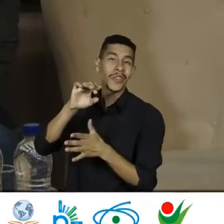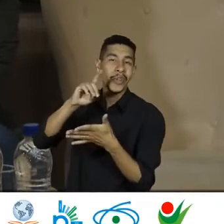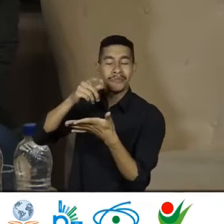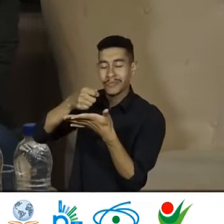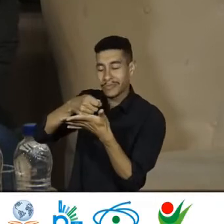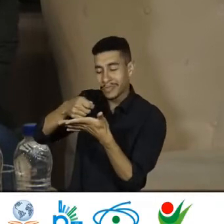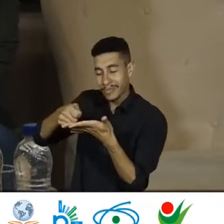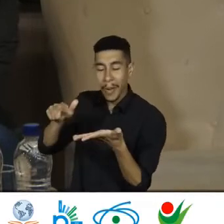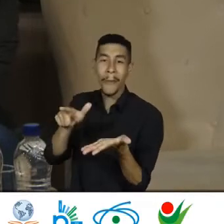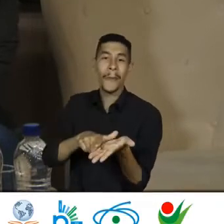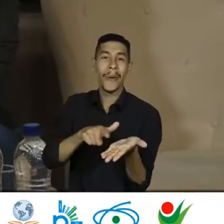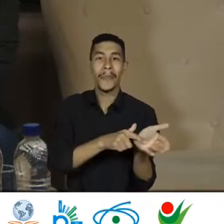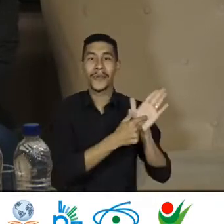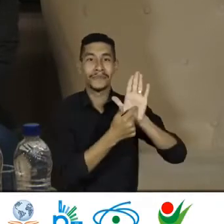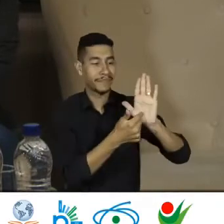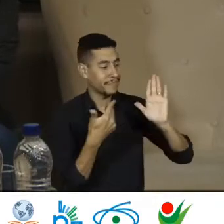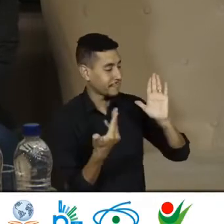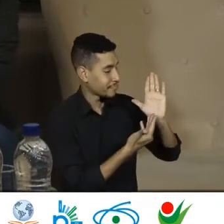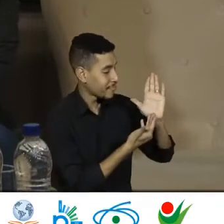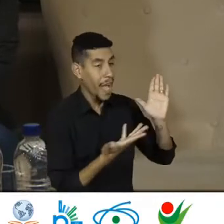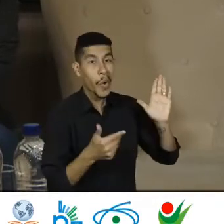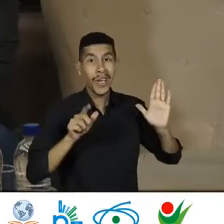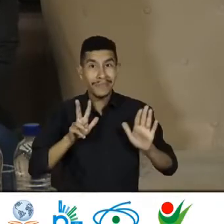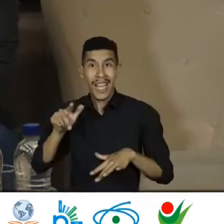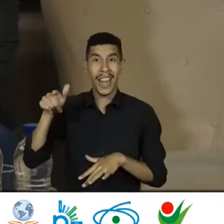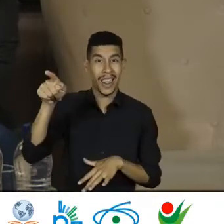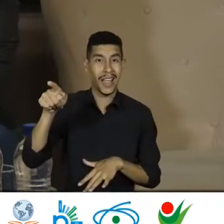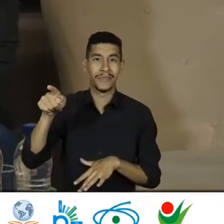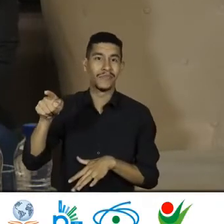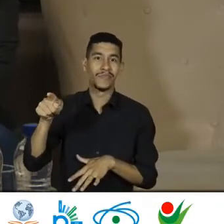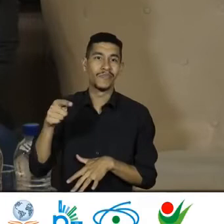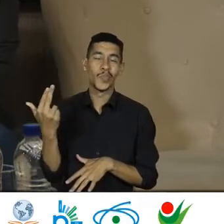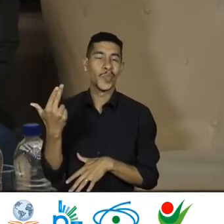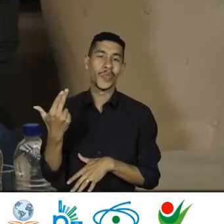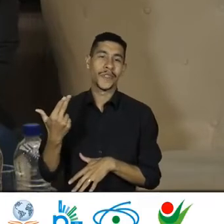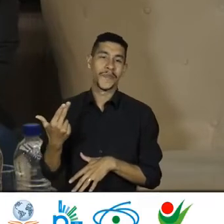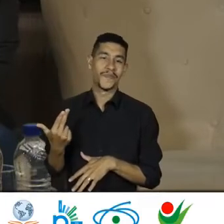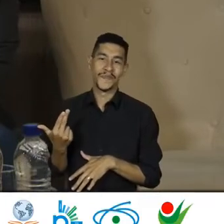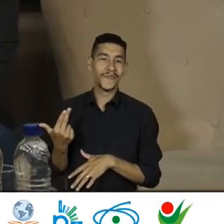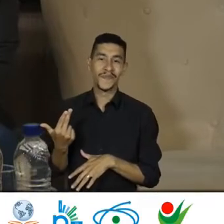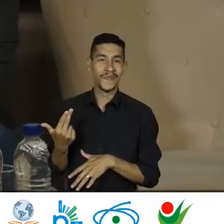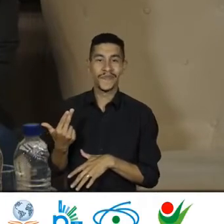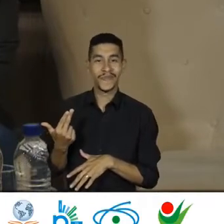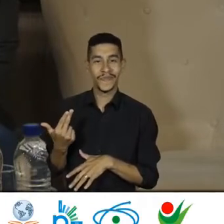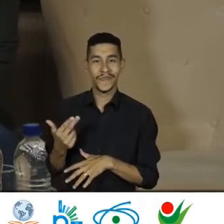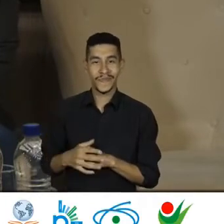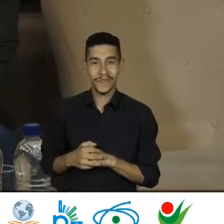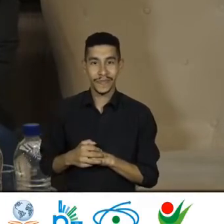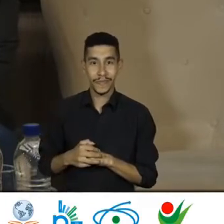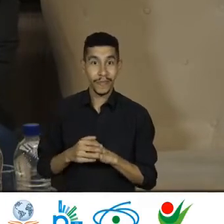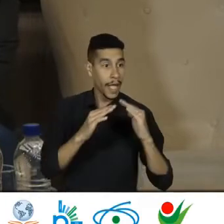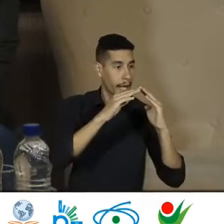Não podemos ir lá Agora, minha querida Não podemos ir lá agora No adro da